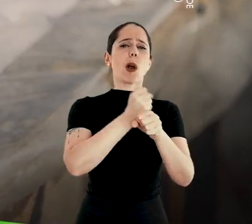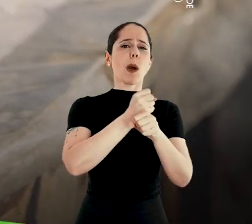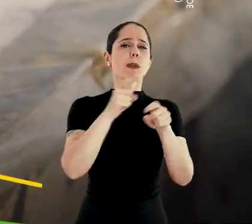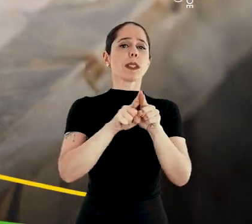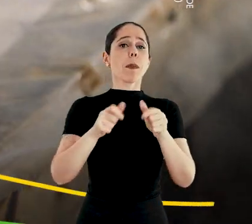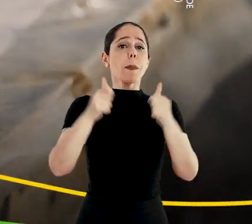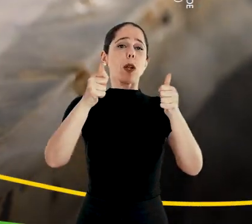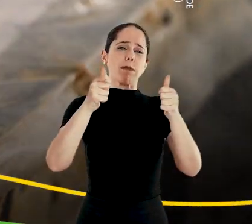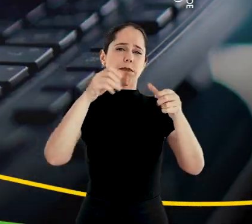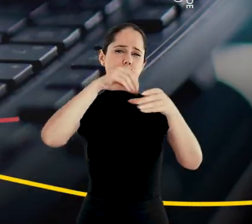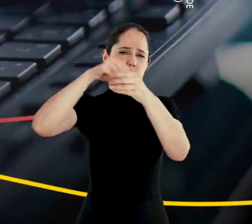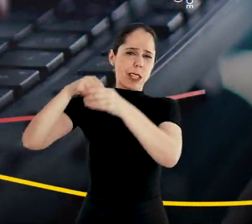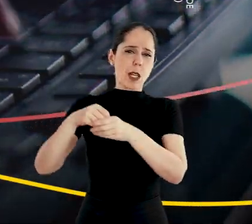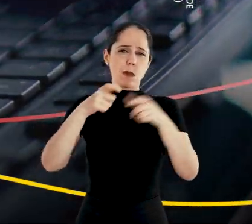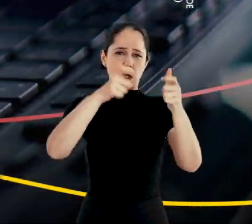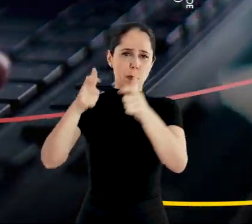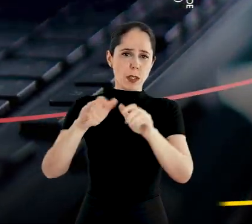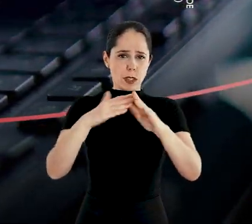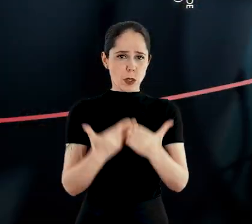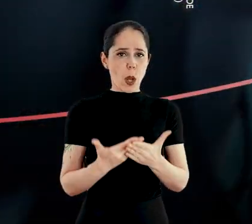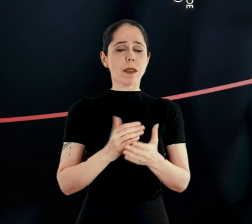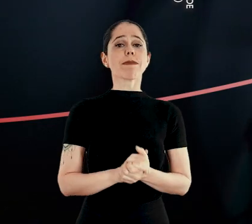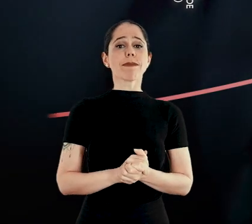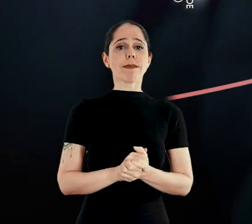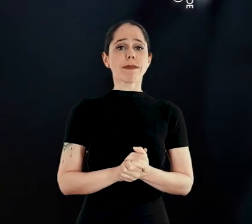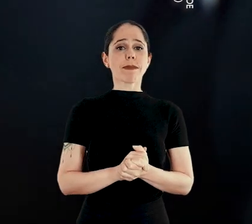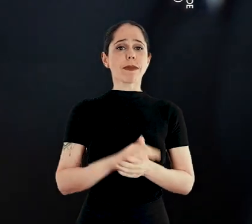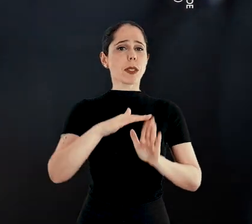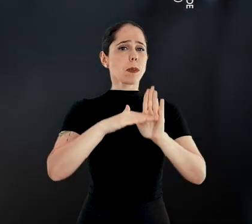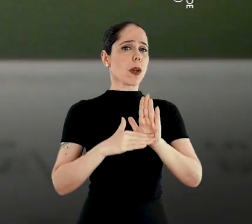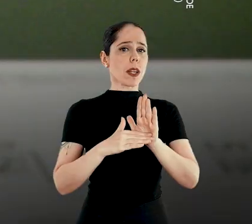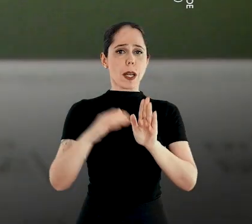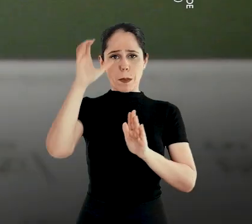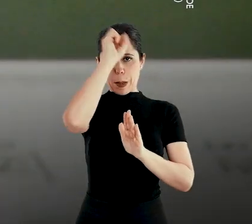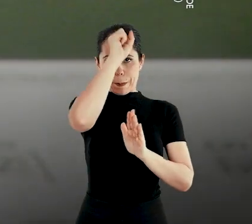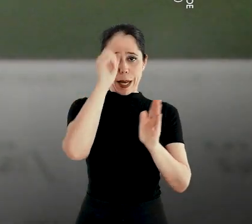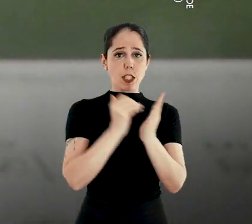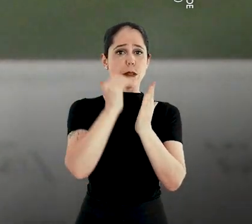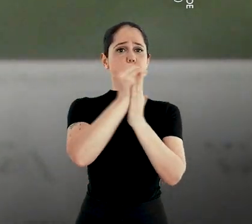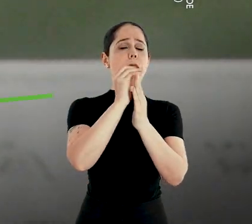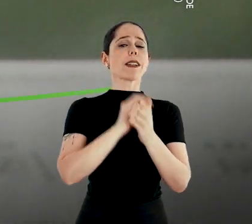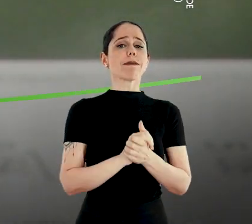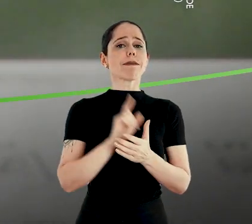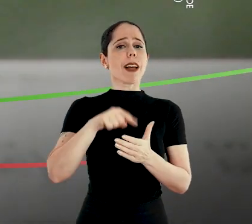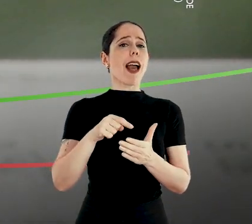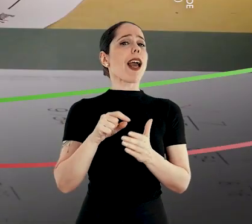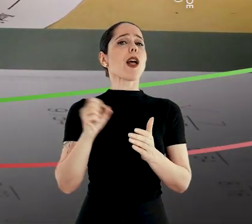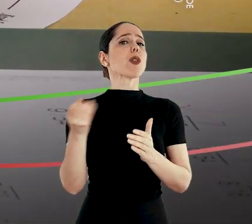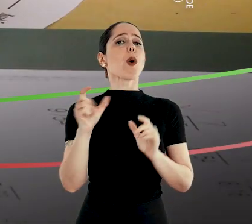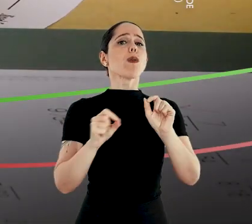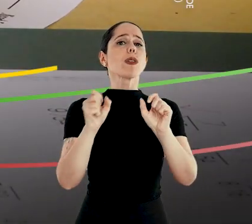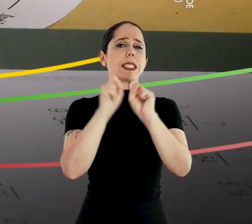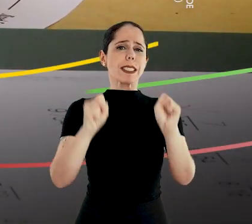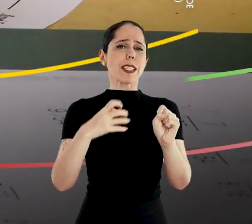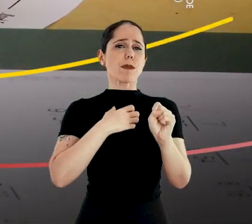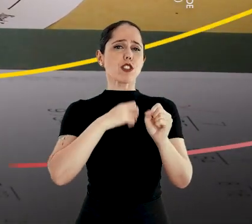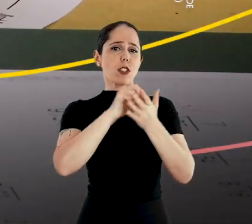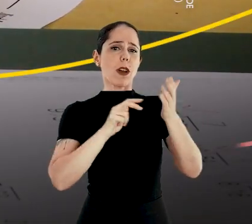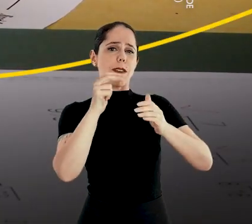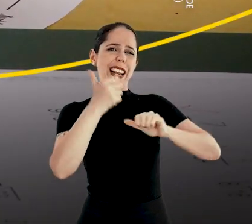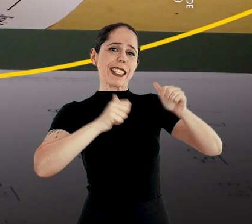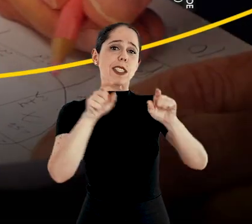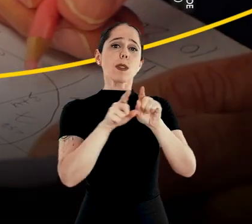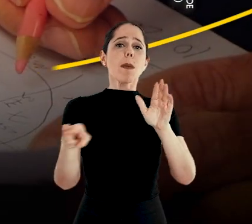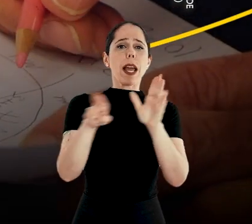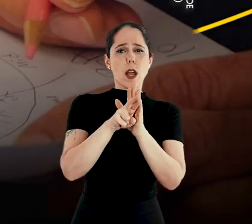recursos para obras e melhoria dos espaços escolares. Programa Aprende Mais, com o inovador sistema de